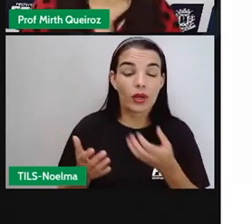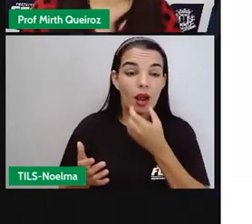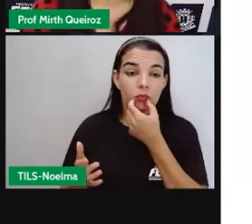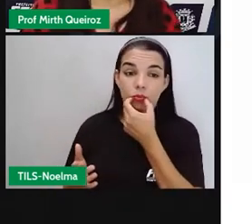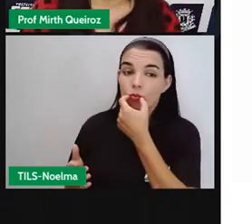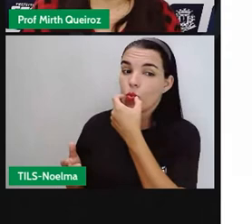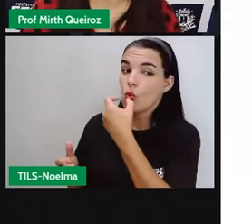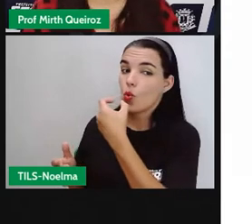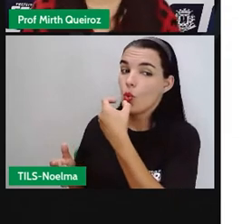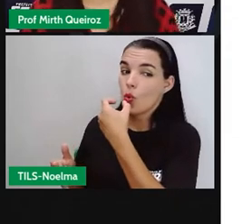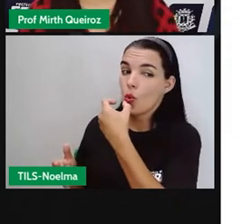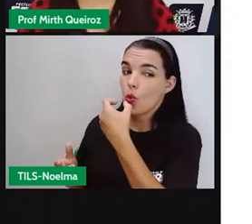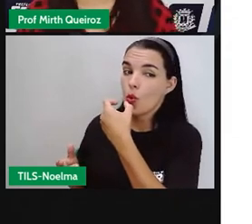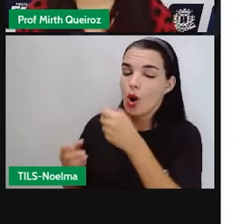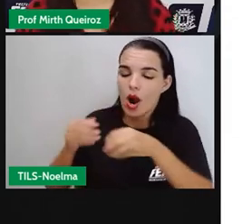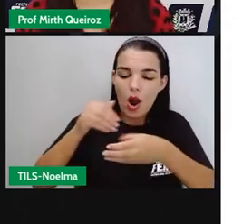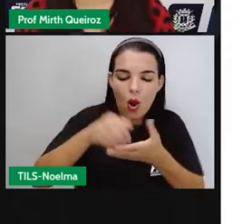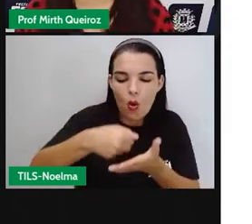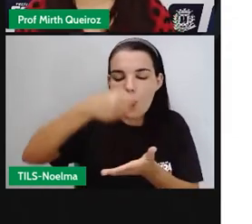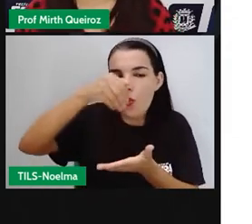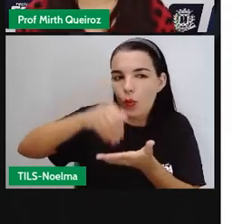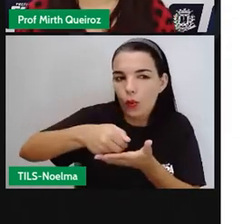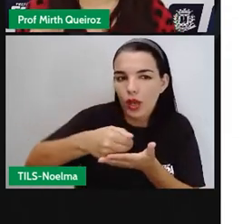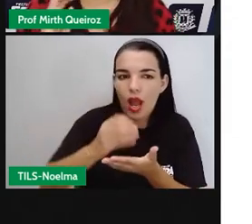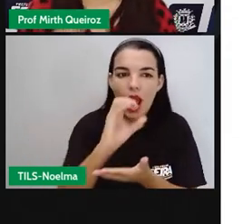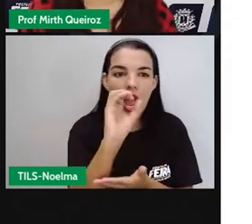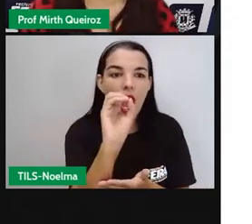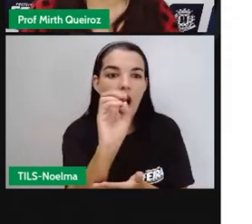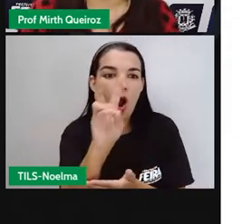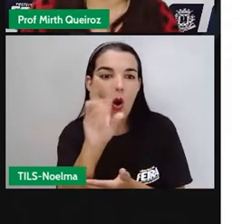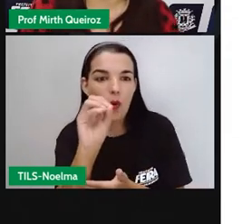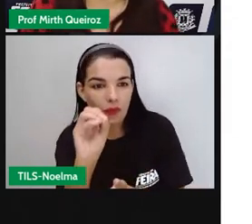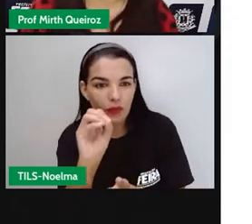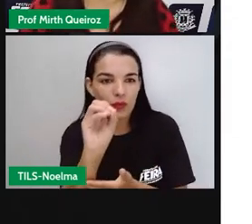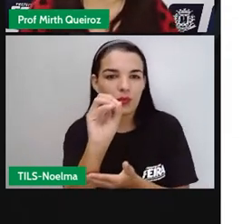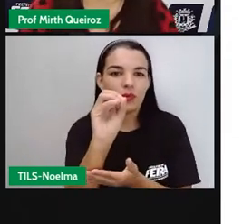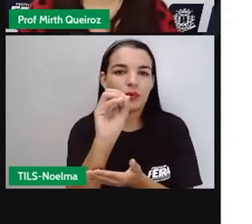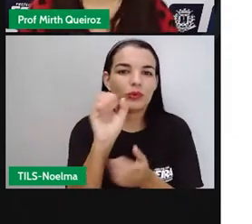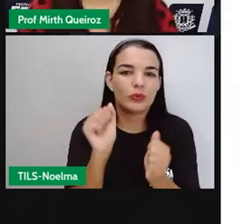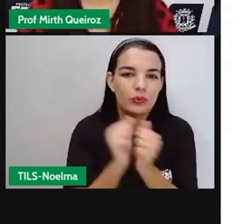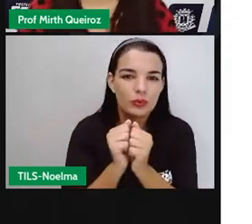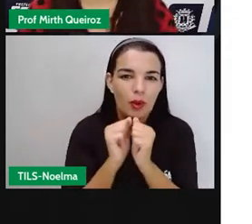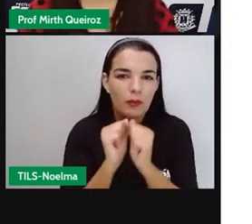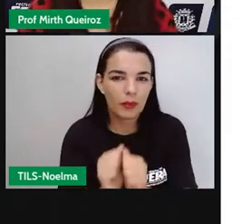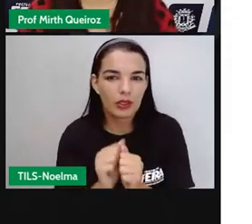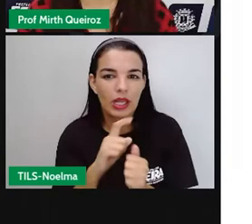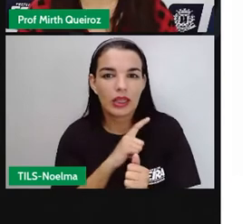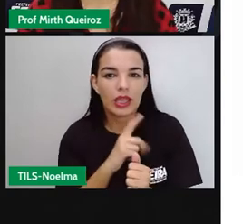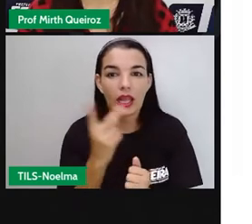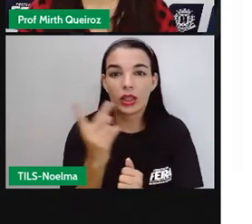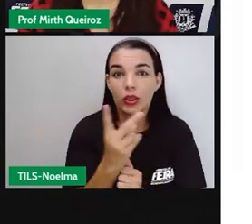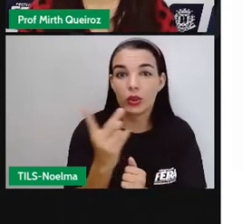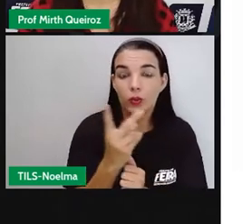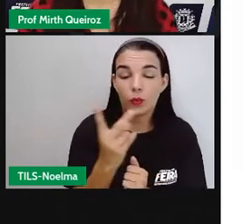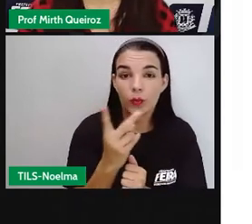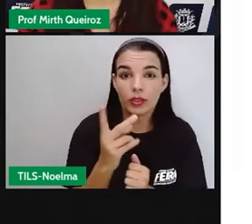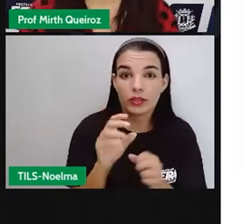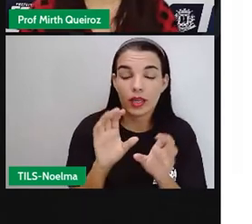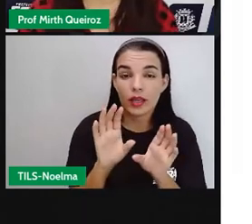Ovo na colher também é outro tipo de brincadeira. Existem duas formas de brincar desse tipo